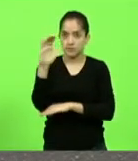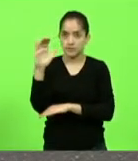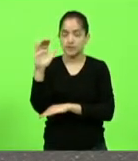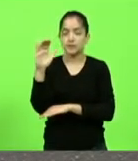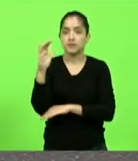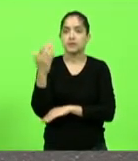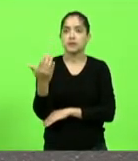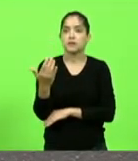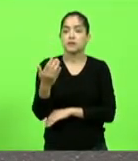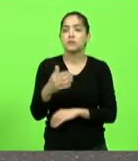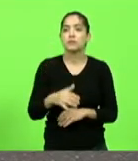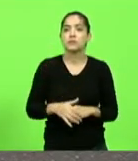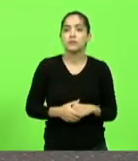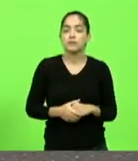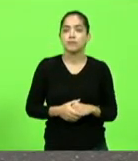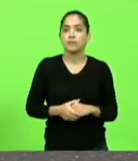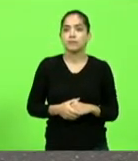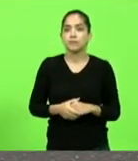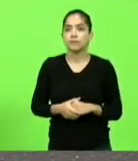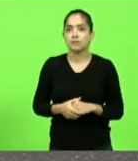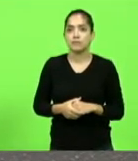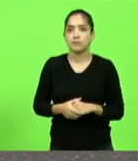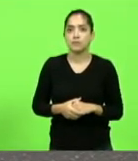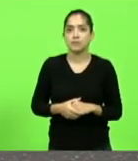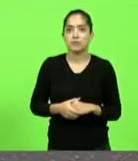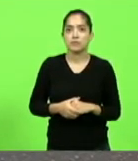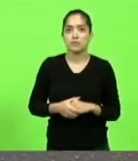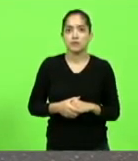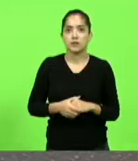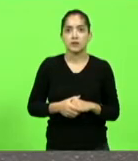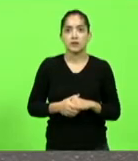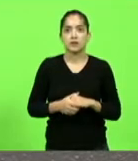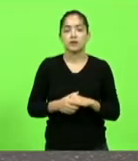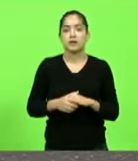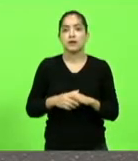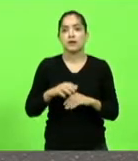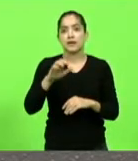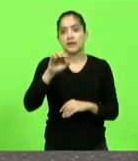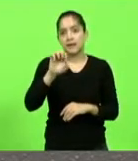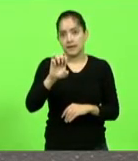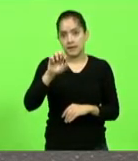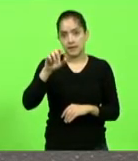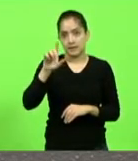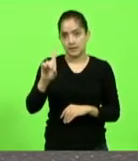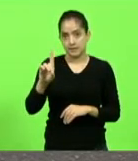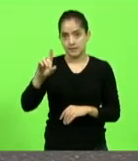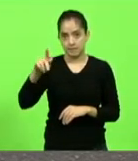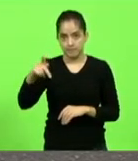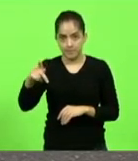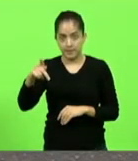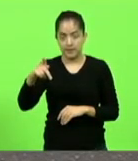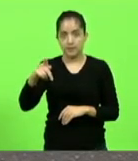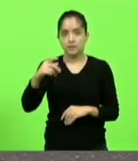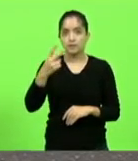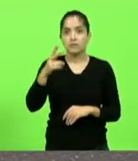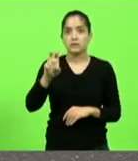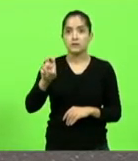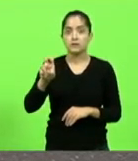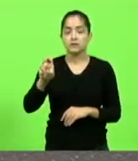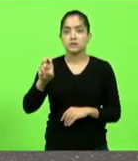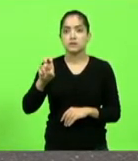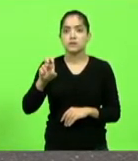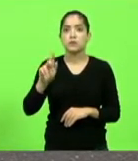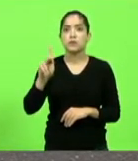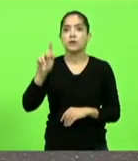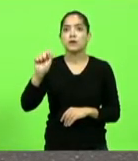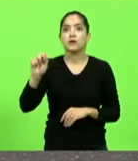da linha de transmissão da empresa EDP 525KV a linha de